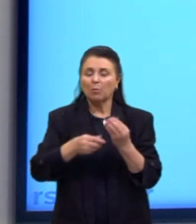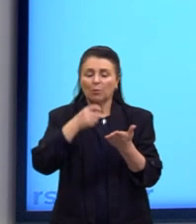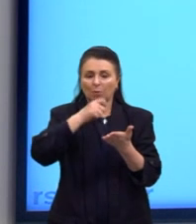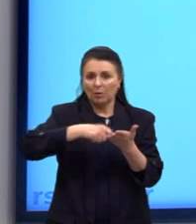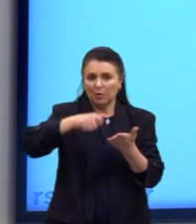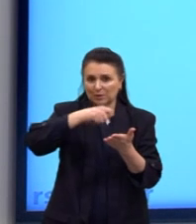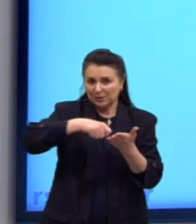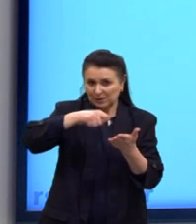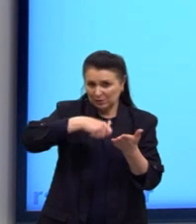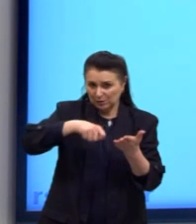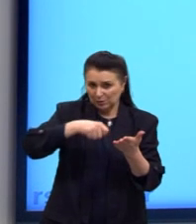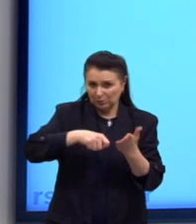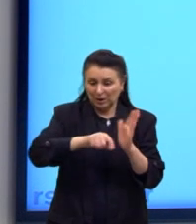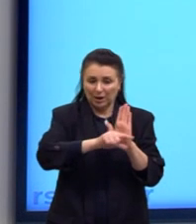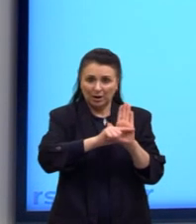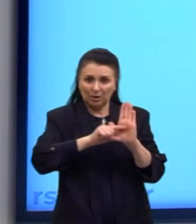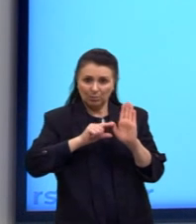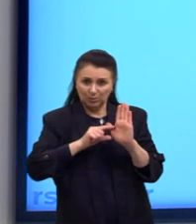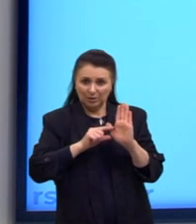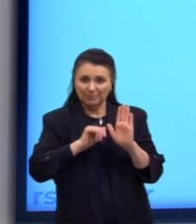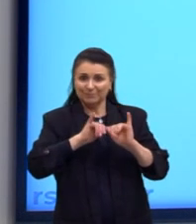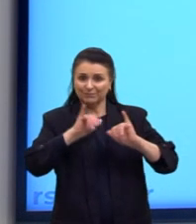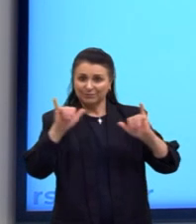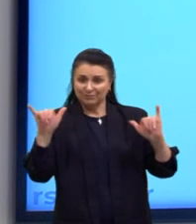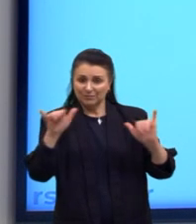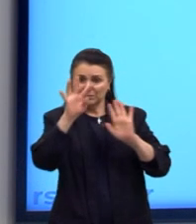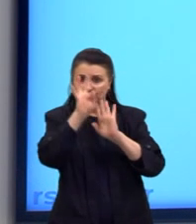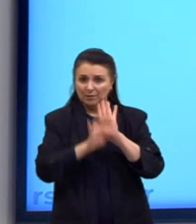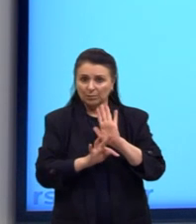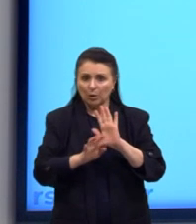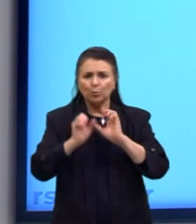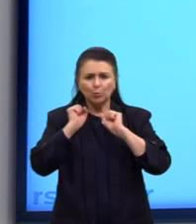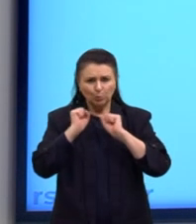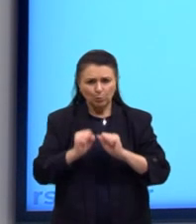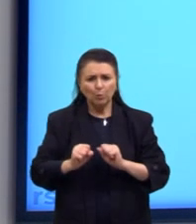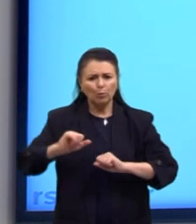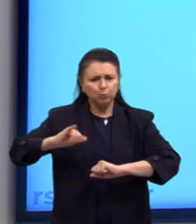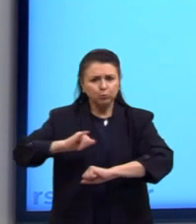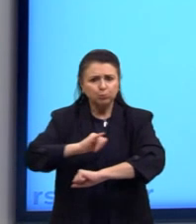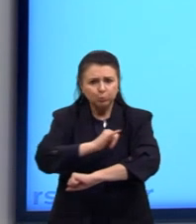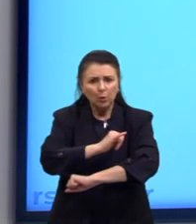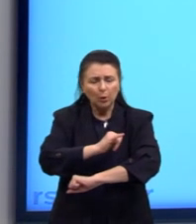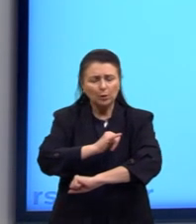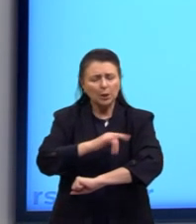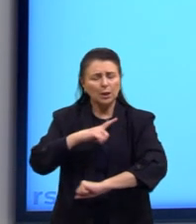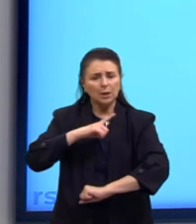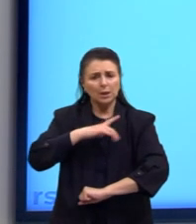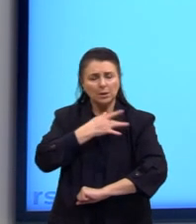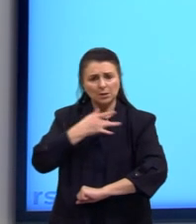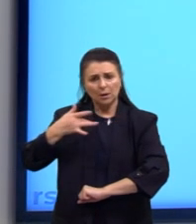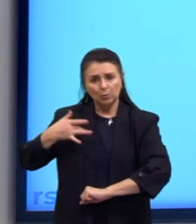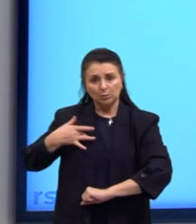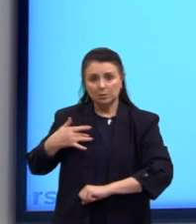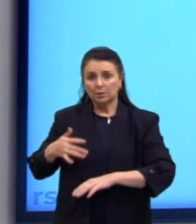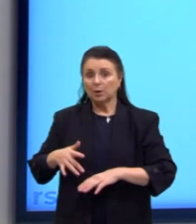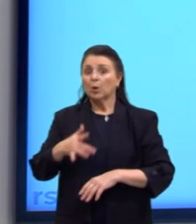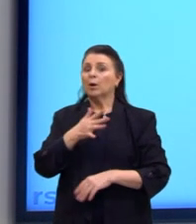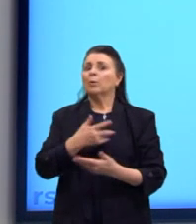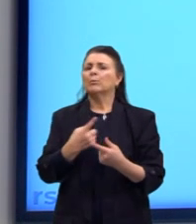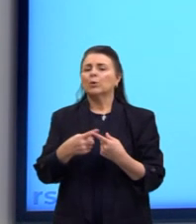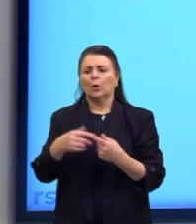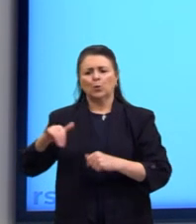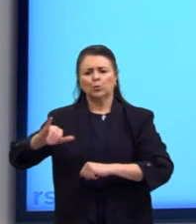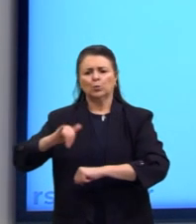Marilyn, é perfeitamente possível ser gordo e saudável. Frequentemente, os gordos adoecem,